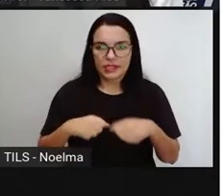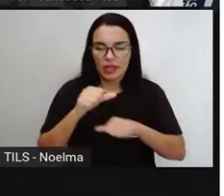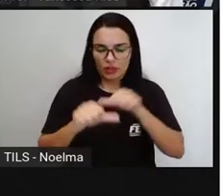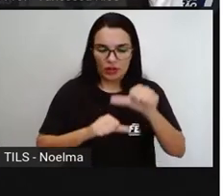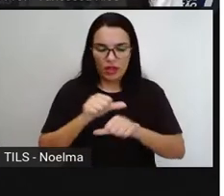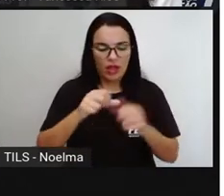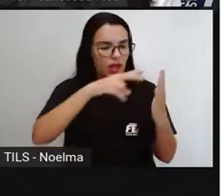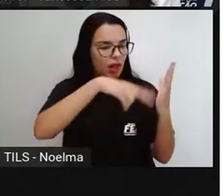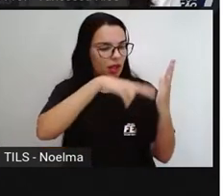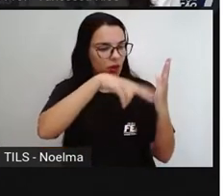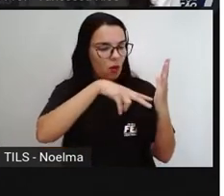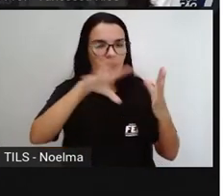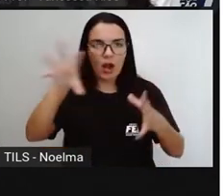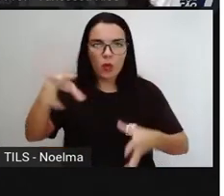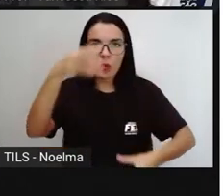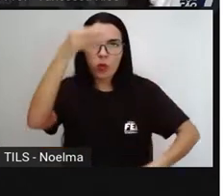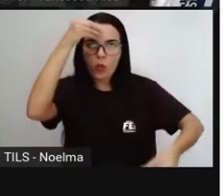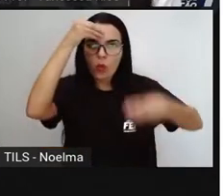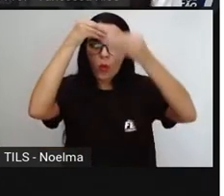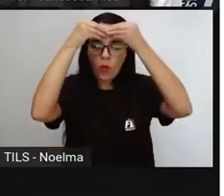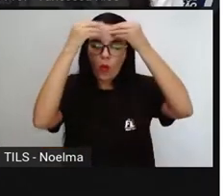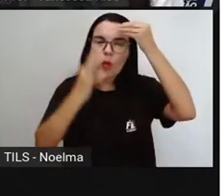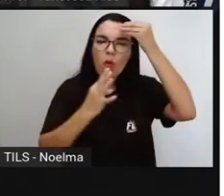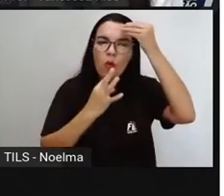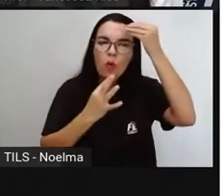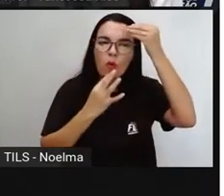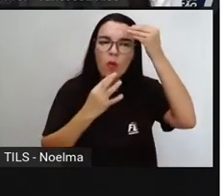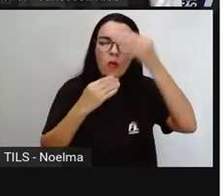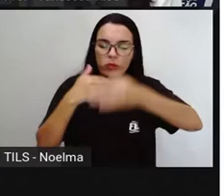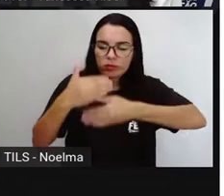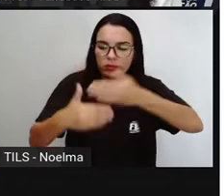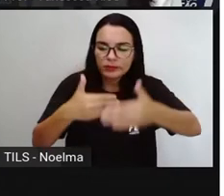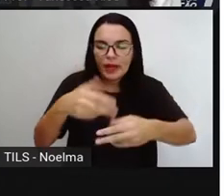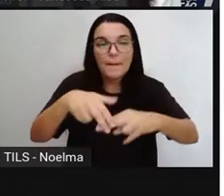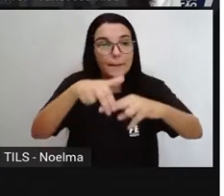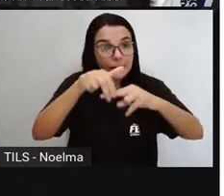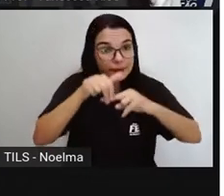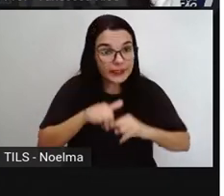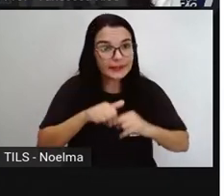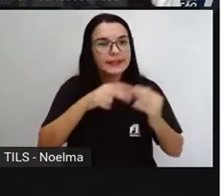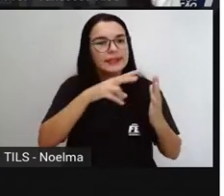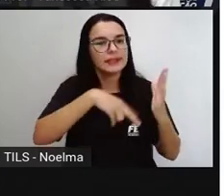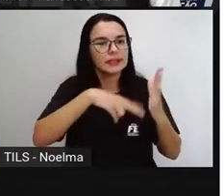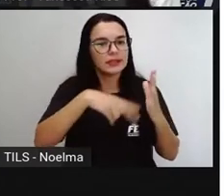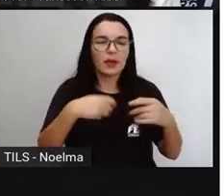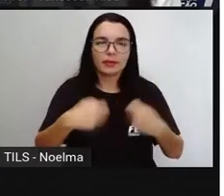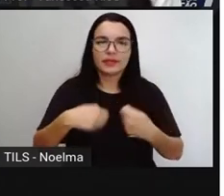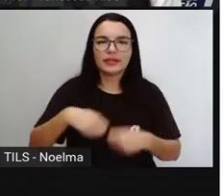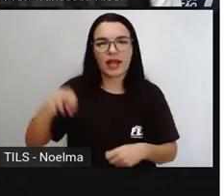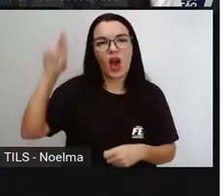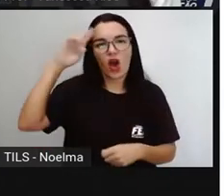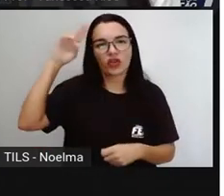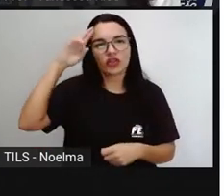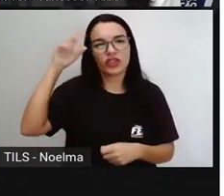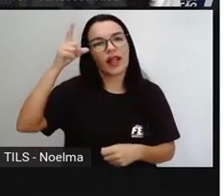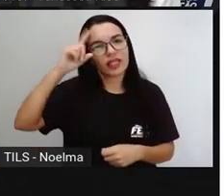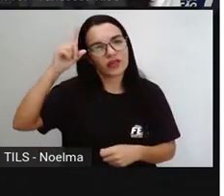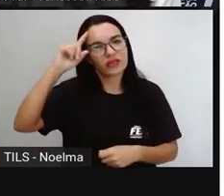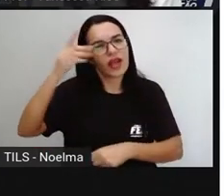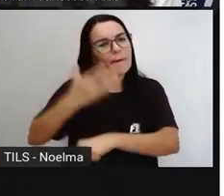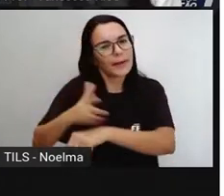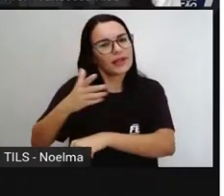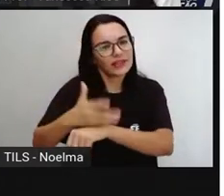adquire conhecimento através da leitura, tendo essa ação como um hábito constante. Então é preciso